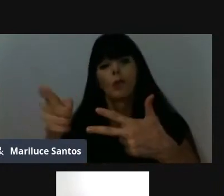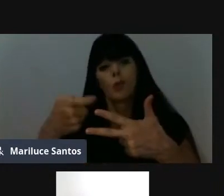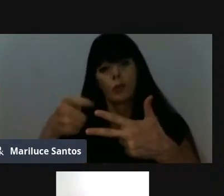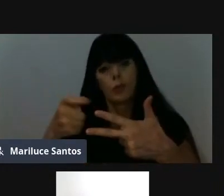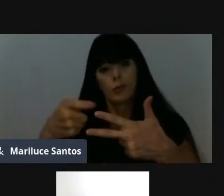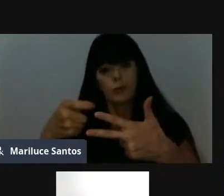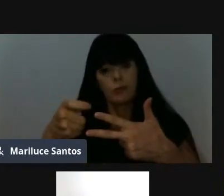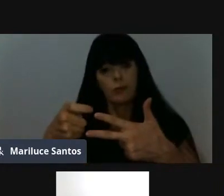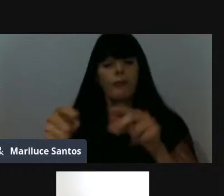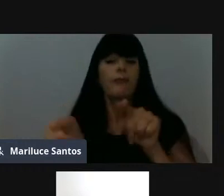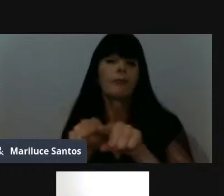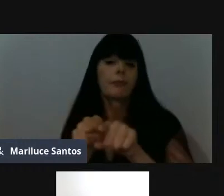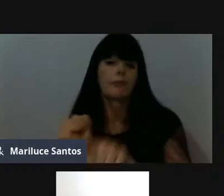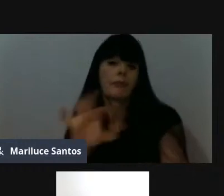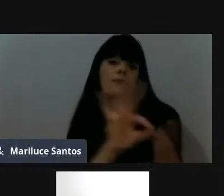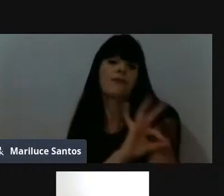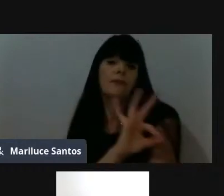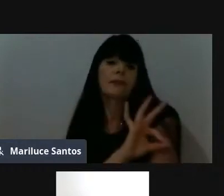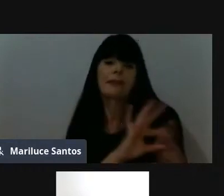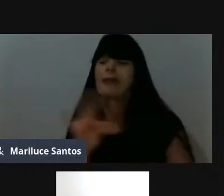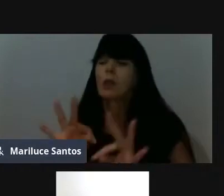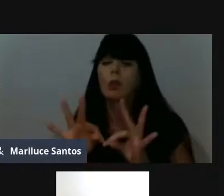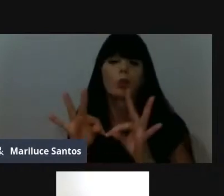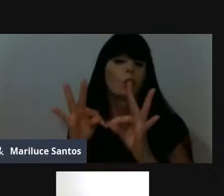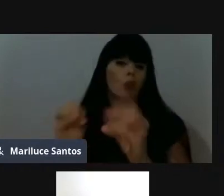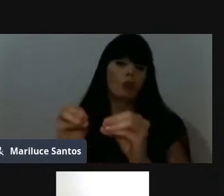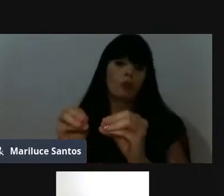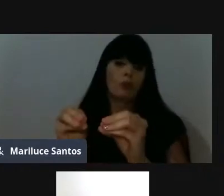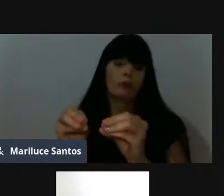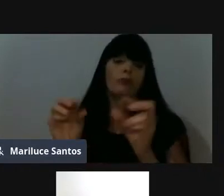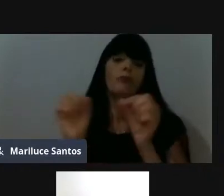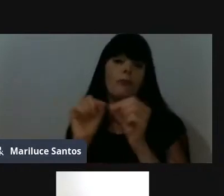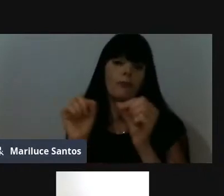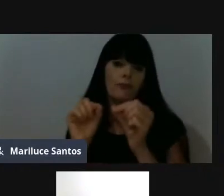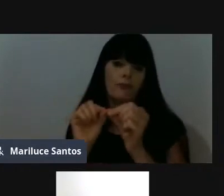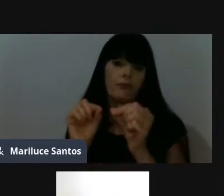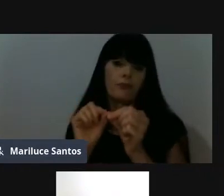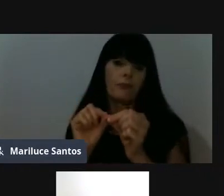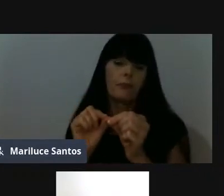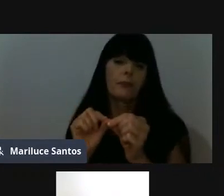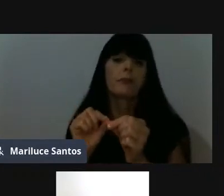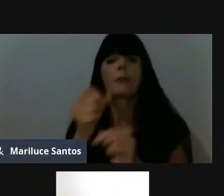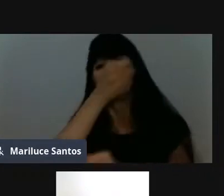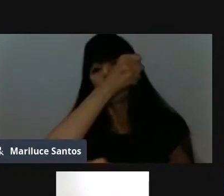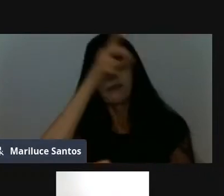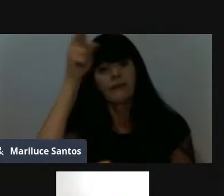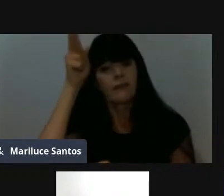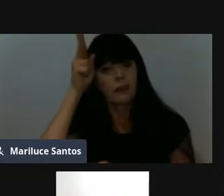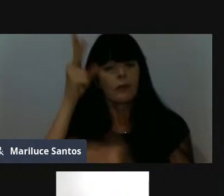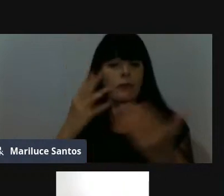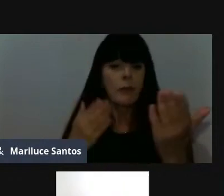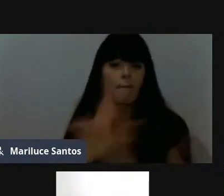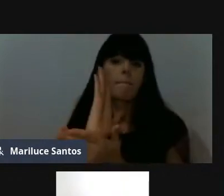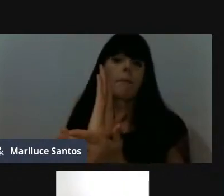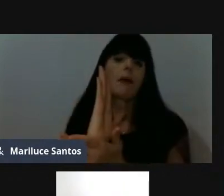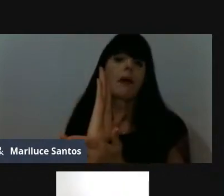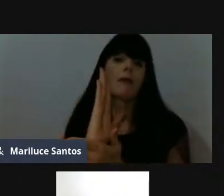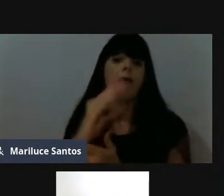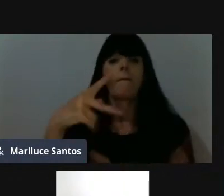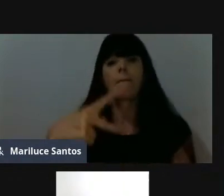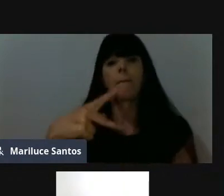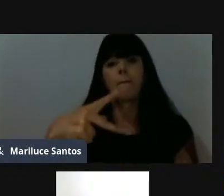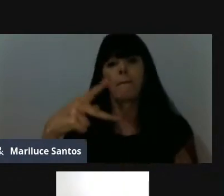fiscalizar todas as ações feitas, feitas pela prefeitura, né, a gente aprova a LOA, aprova o PPA,